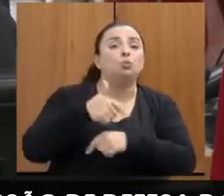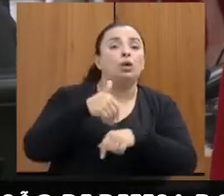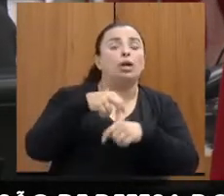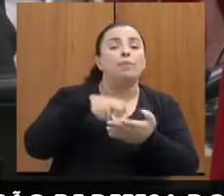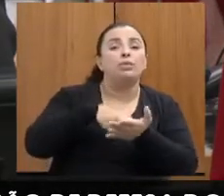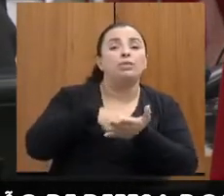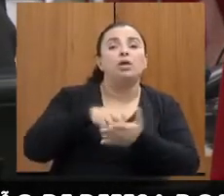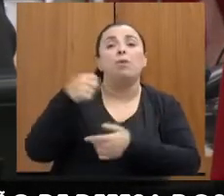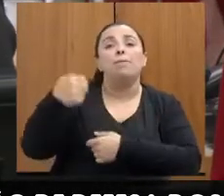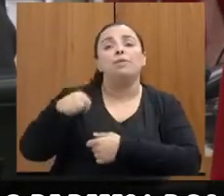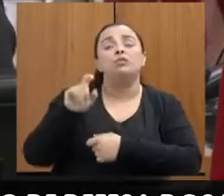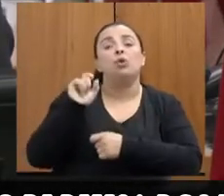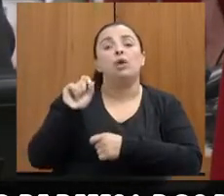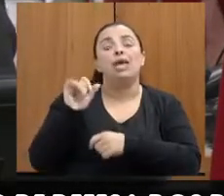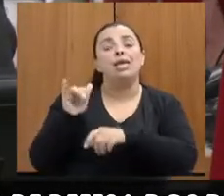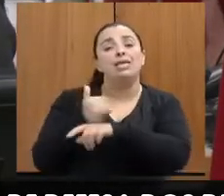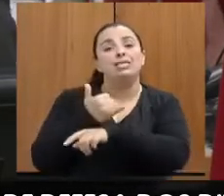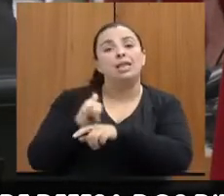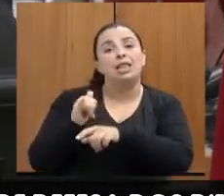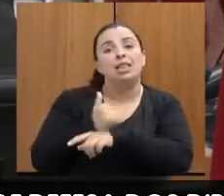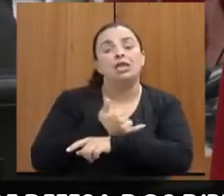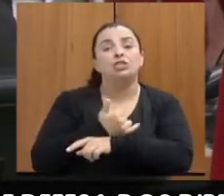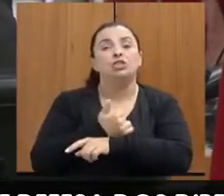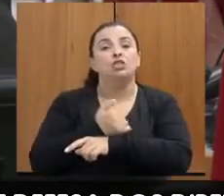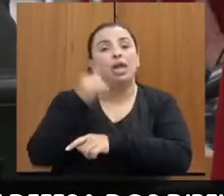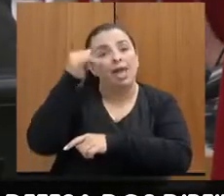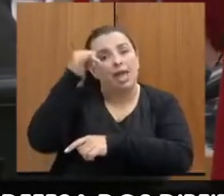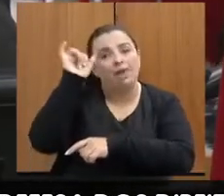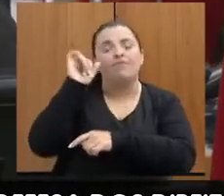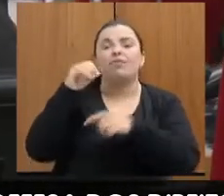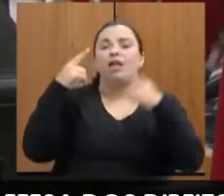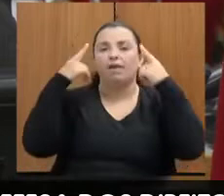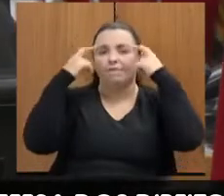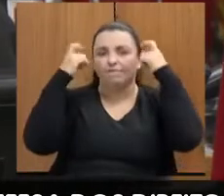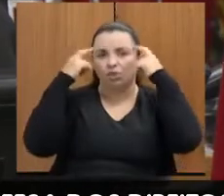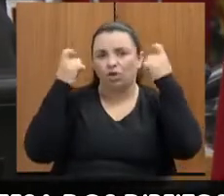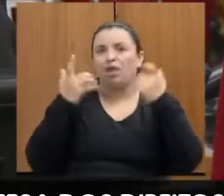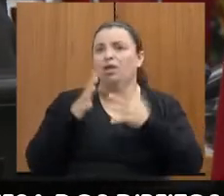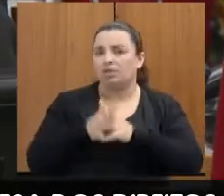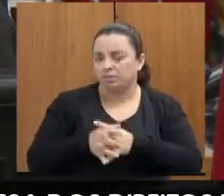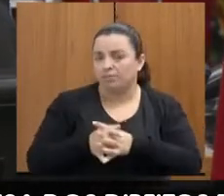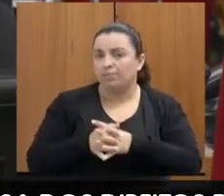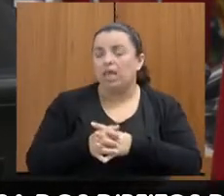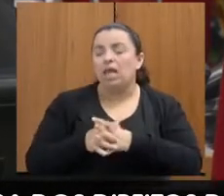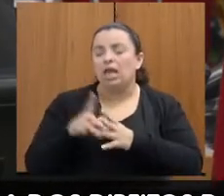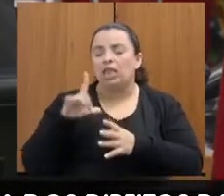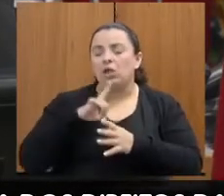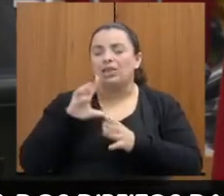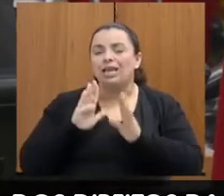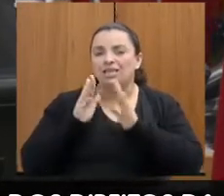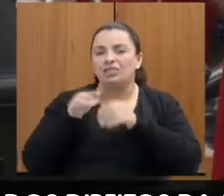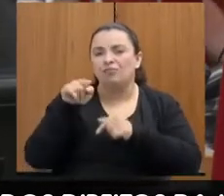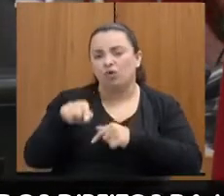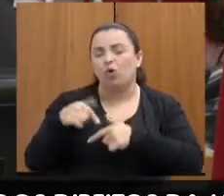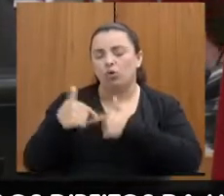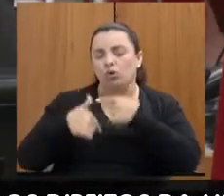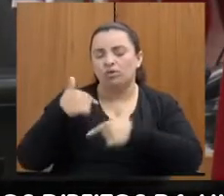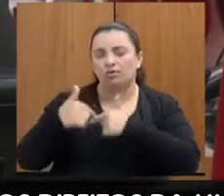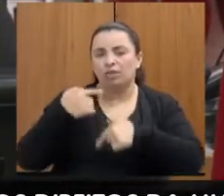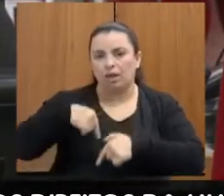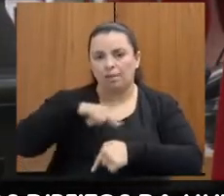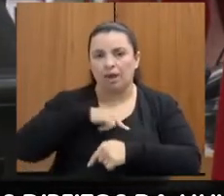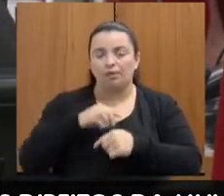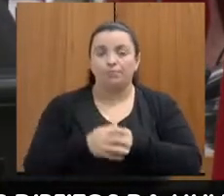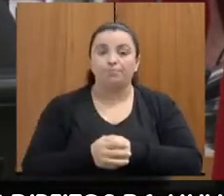precisa debater mecanismos de prevenção à violência. Então, gente foca muito nisso lá também. Além disso, quero